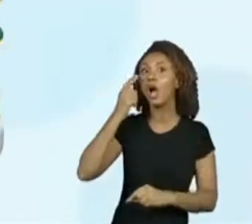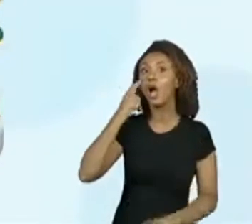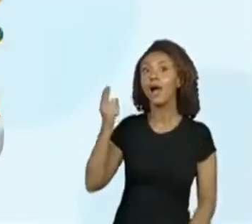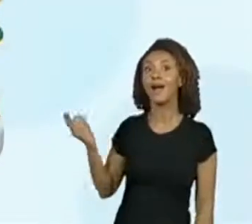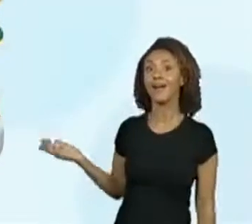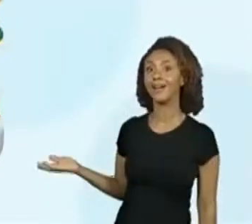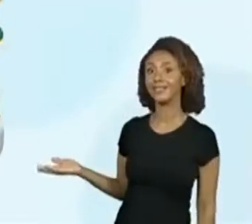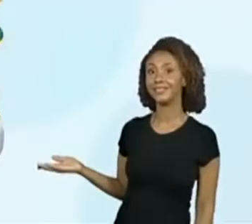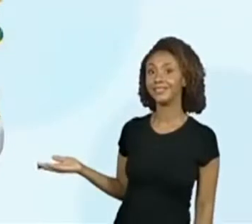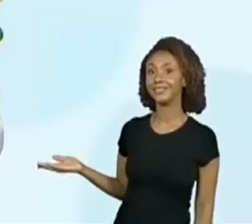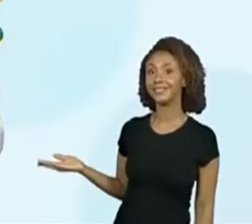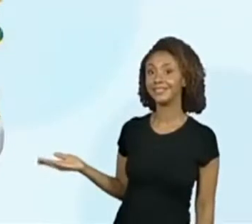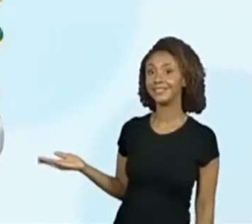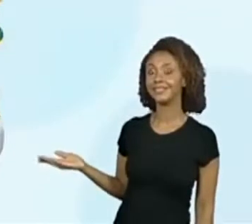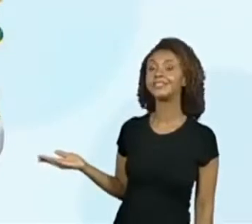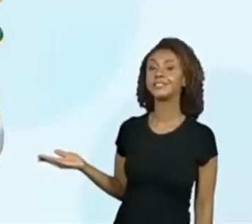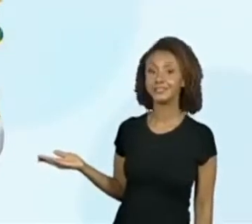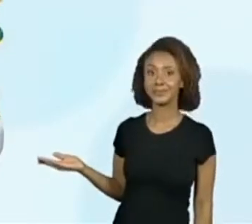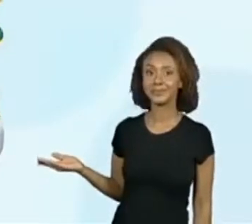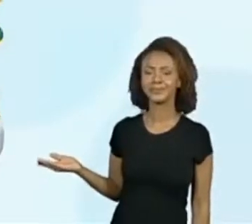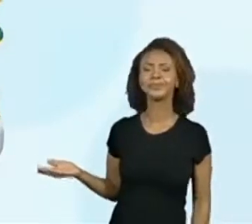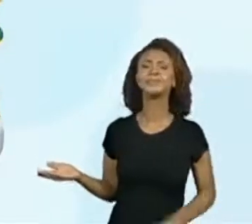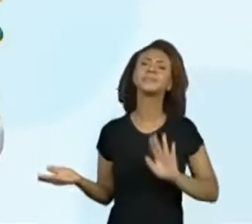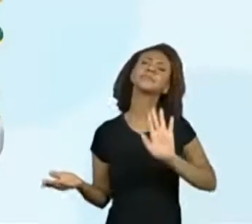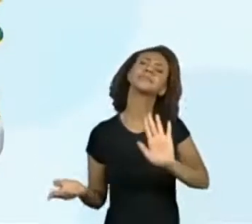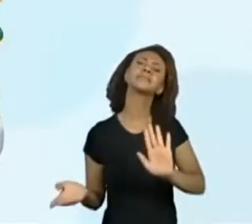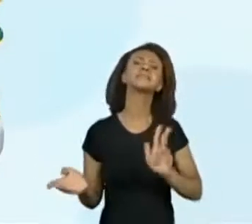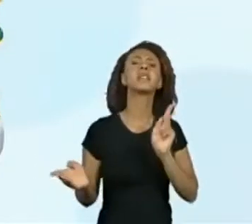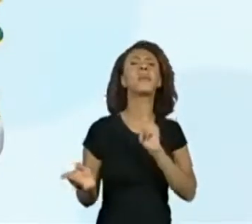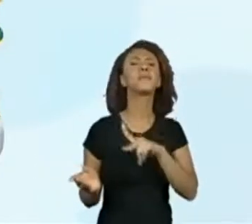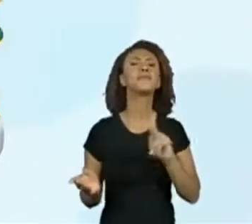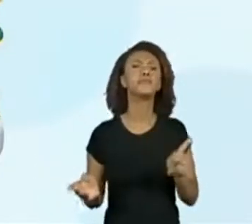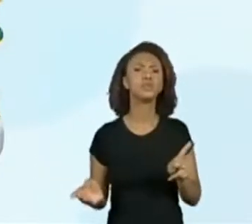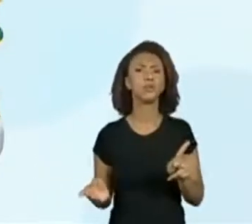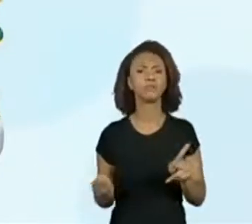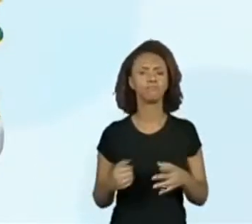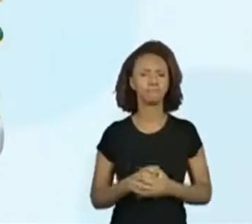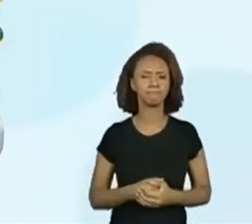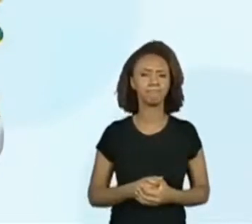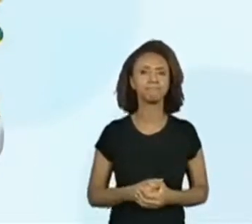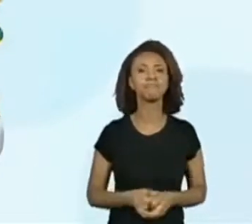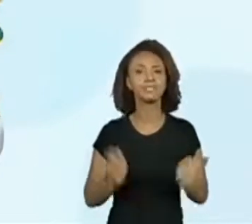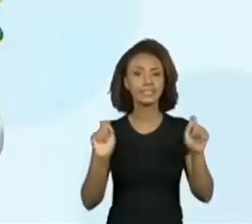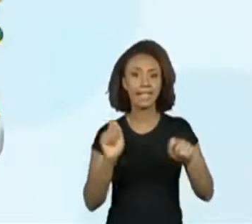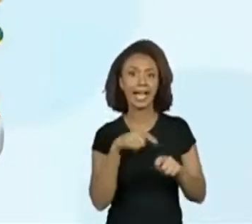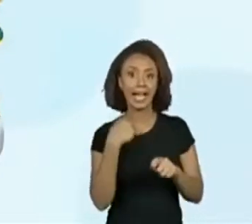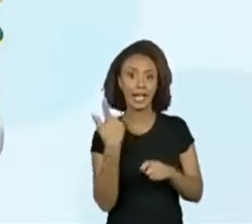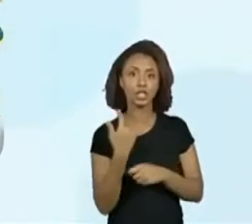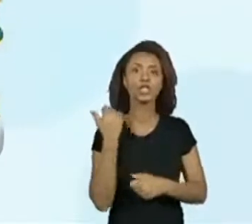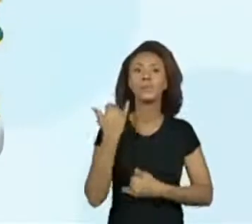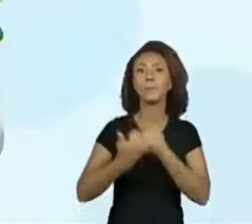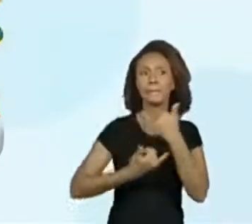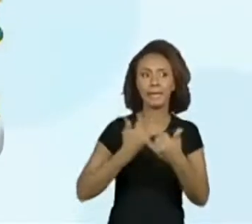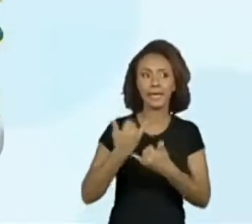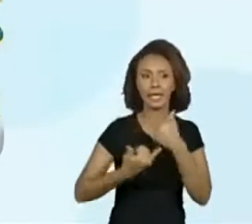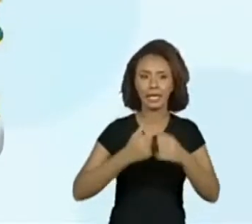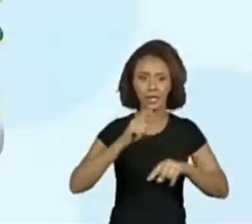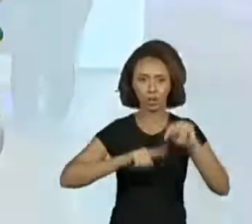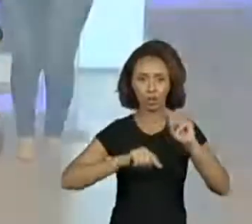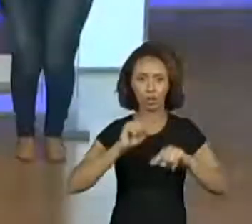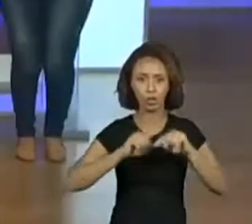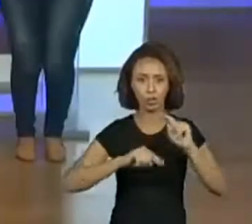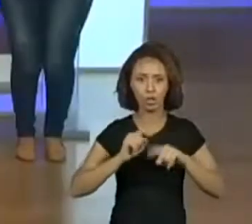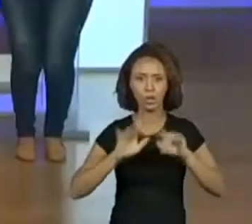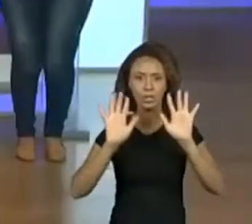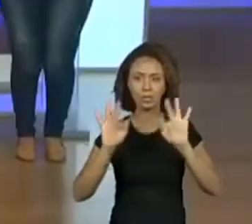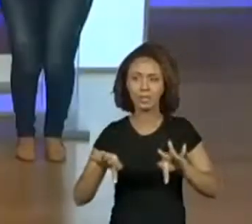Jogo com dado. Jogo com dado. Professora Vivi, vamos terminar as brincadeiras com o uso de objetos que estão aí do seu lado?